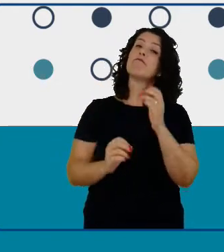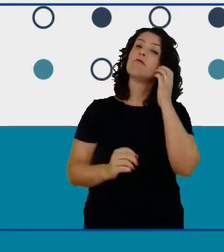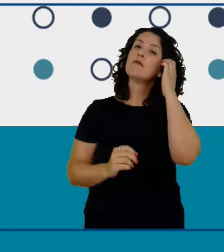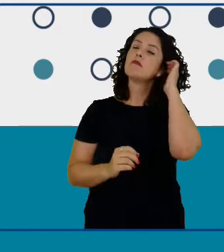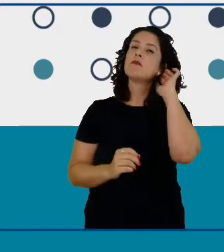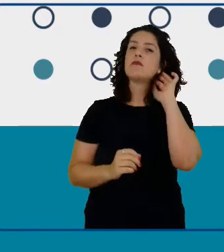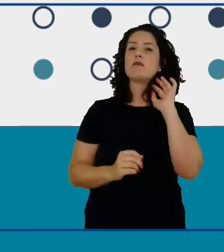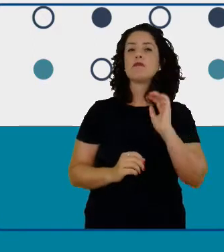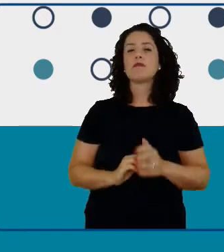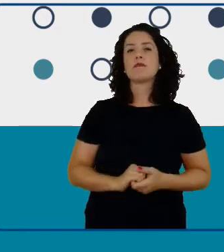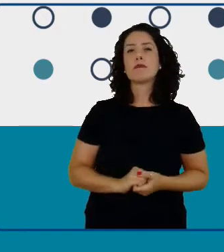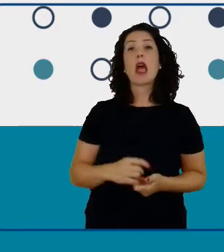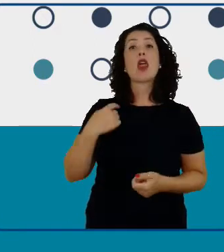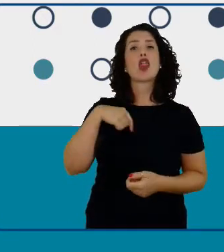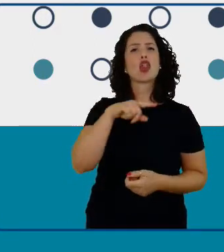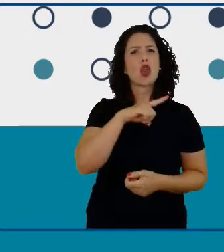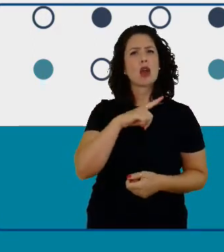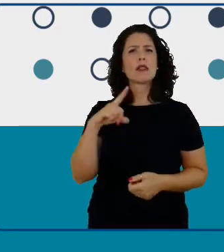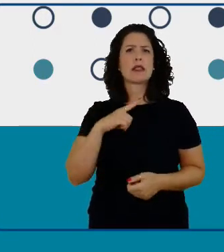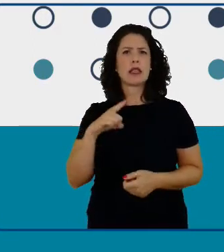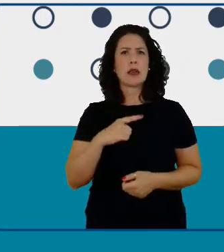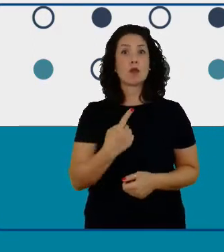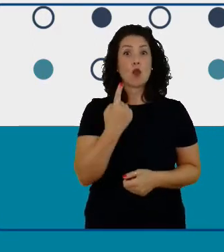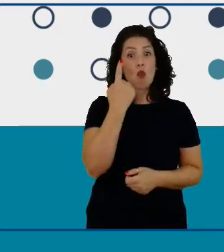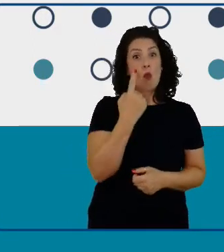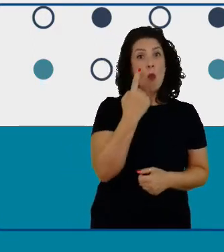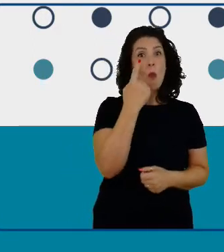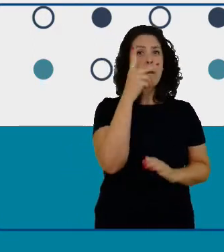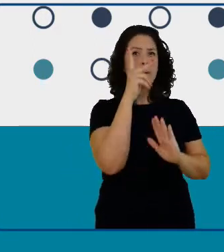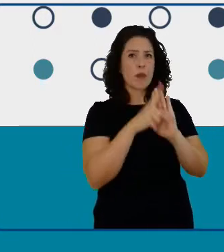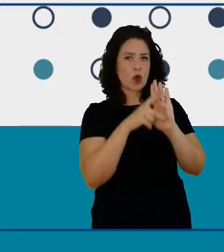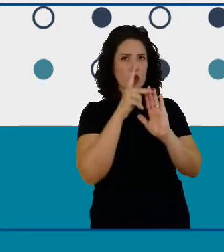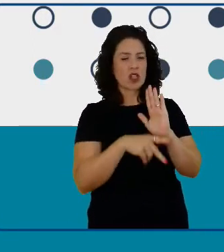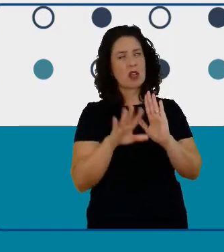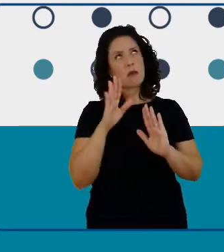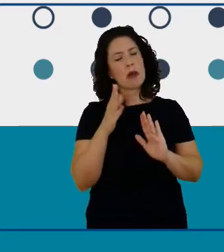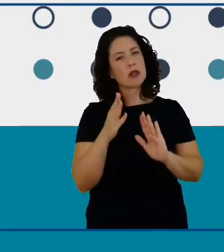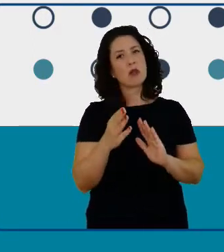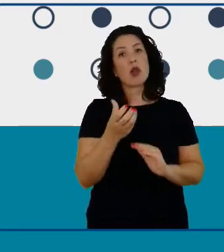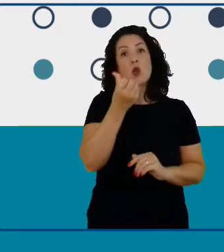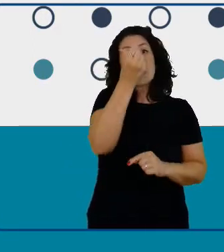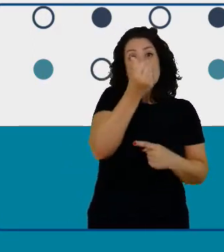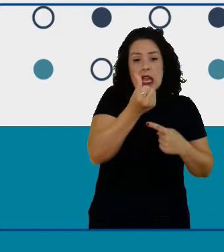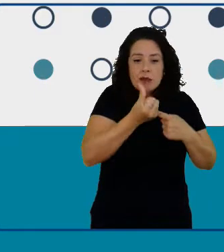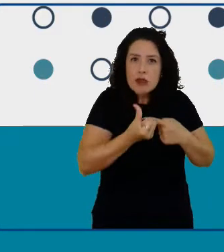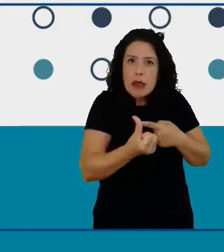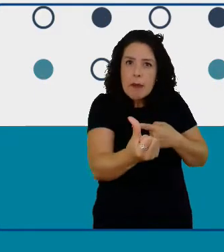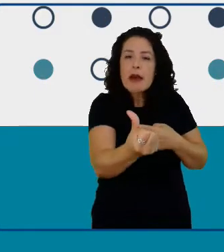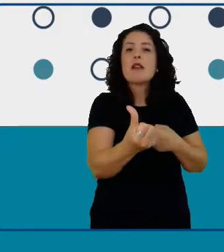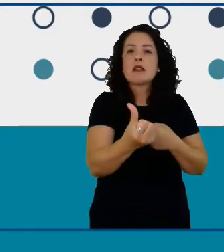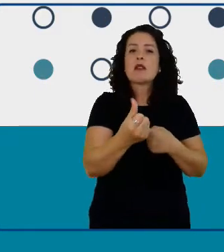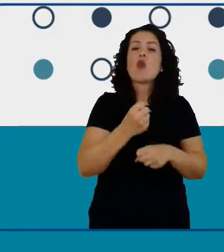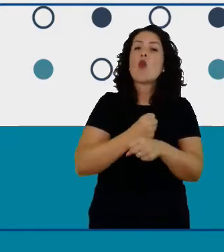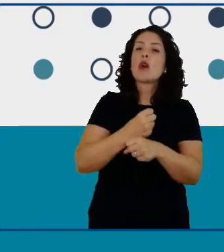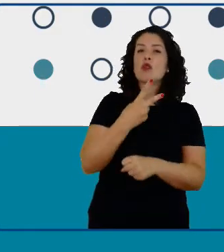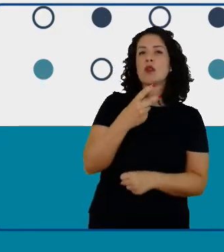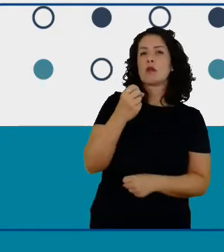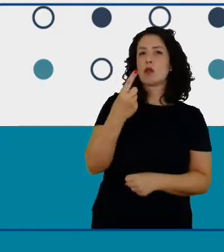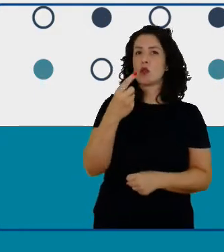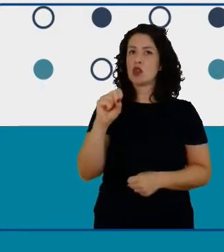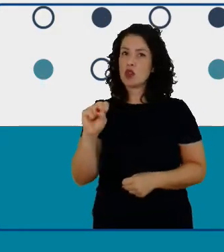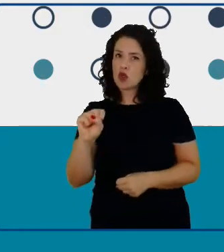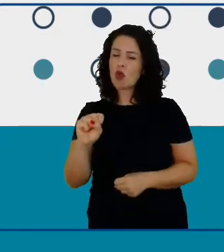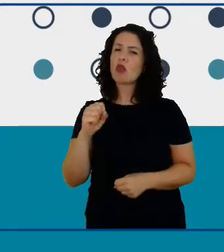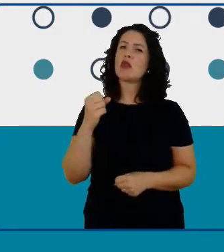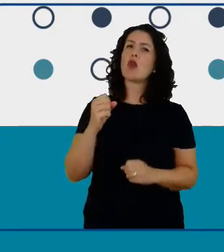a gente teve um projeto de seis semanas em 2018 com escolas de todas as quatro nações do Reino Unido